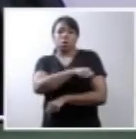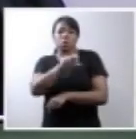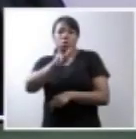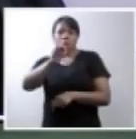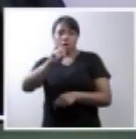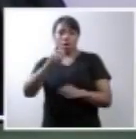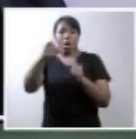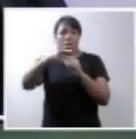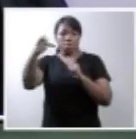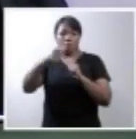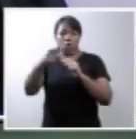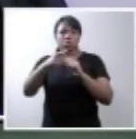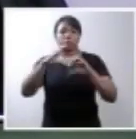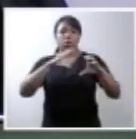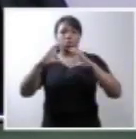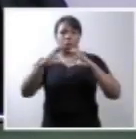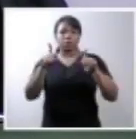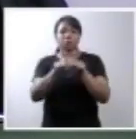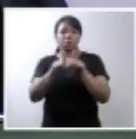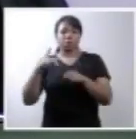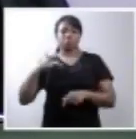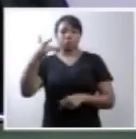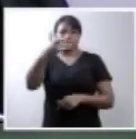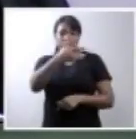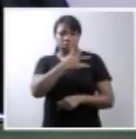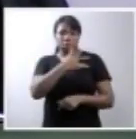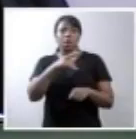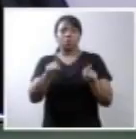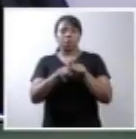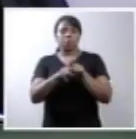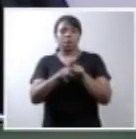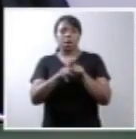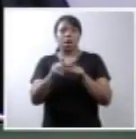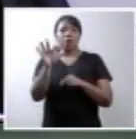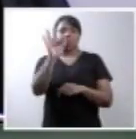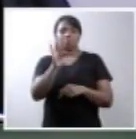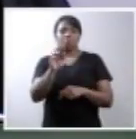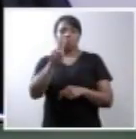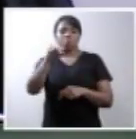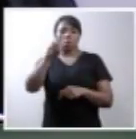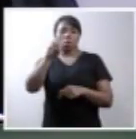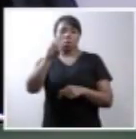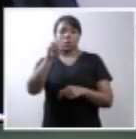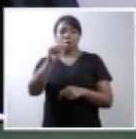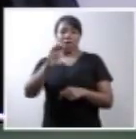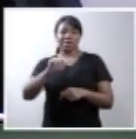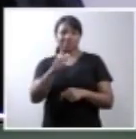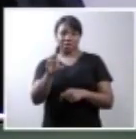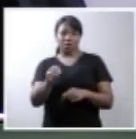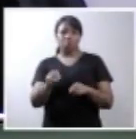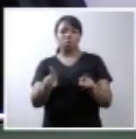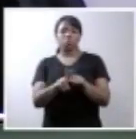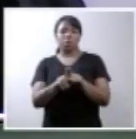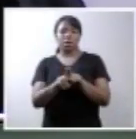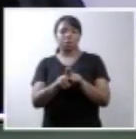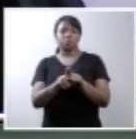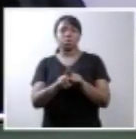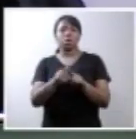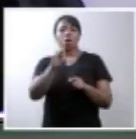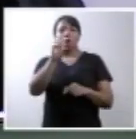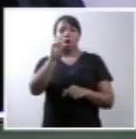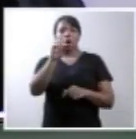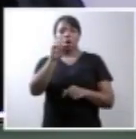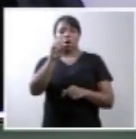-graduação em Comunicação e Saúde pela Fundação Oswaldo Cruz, com livros